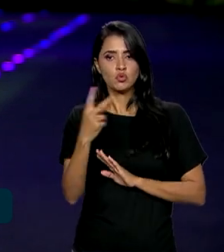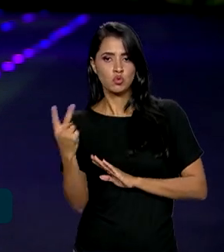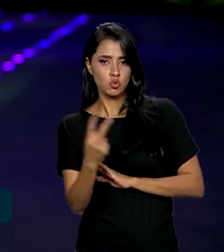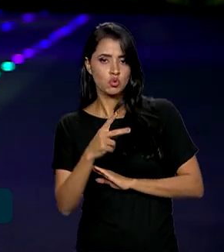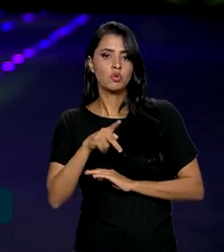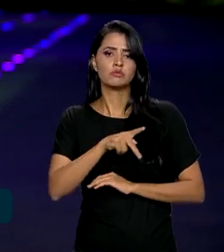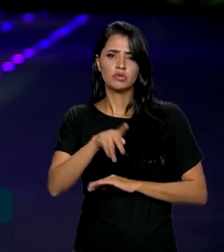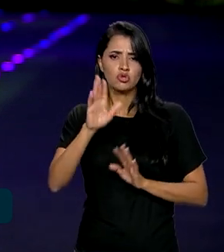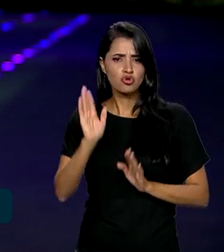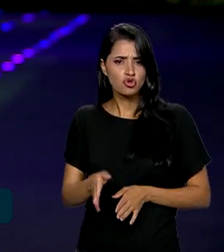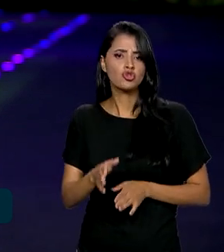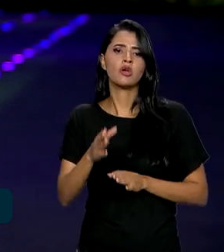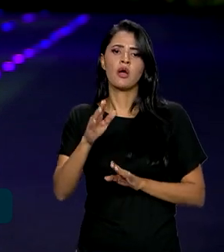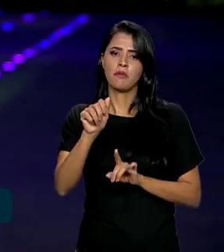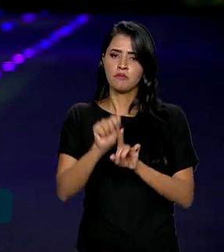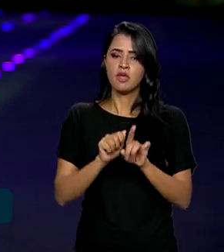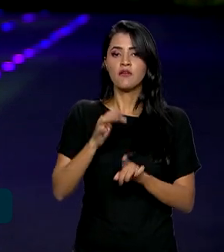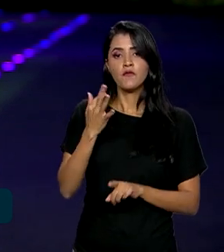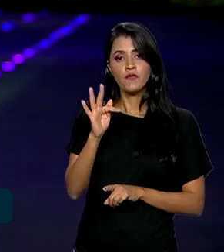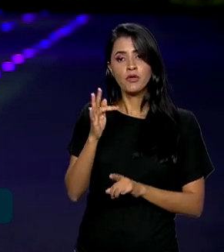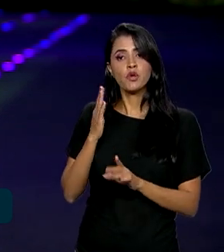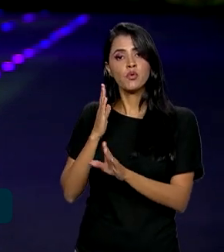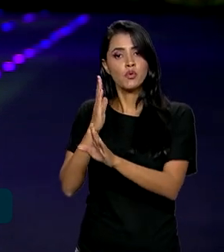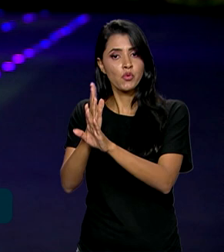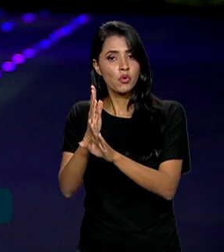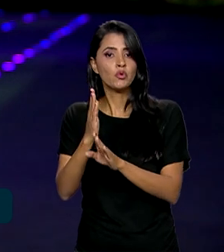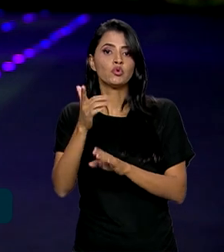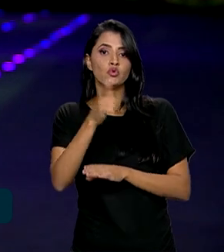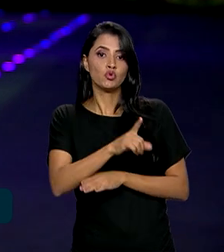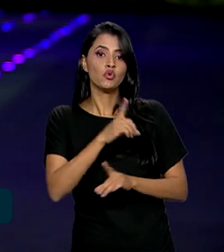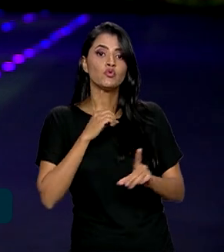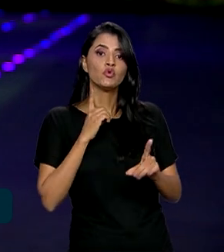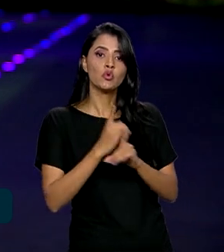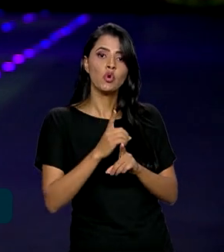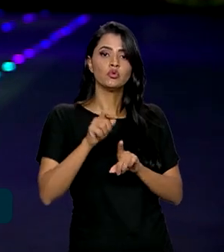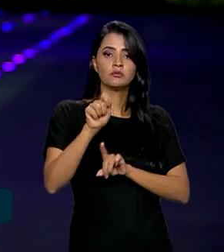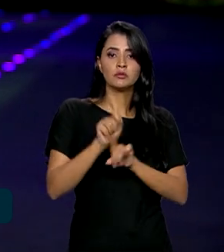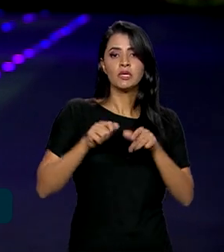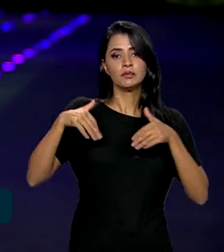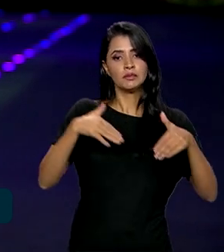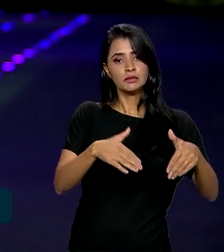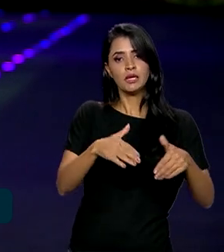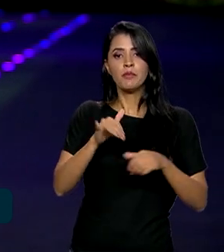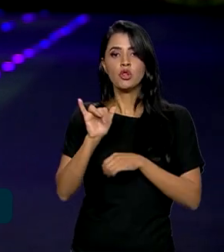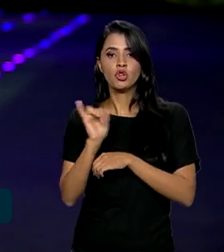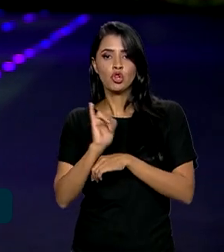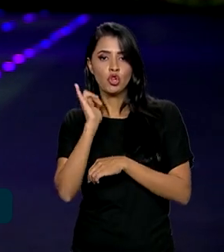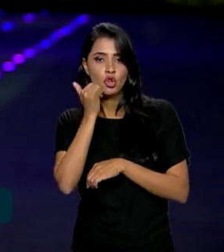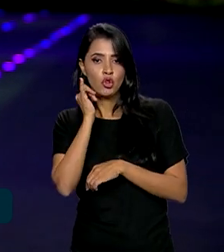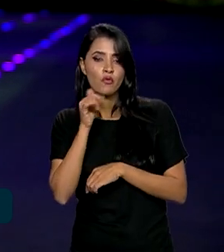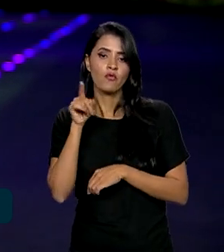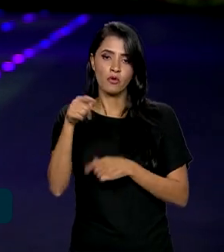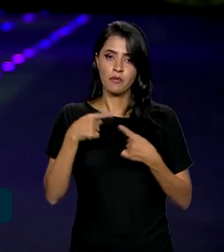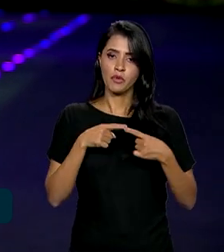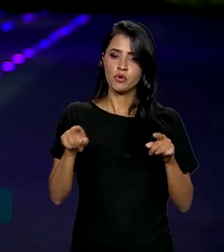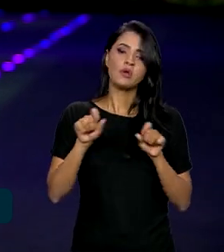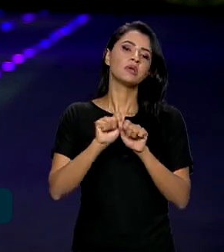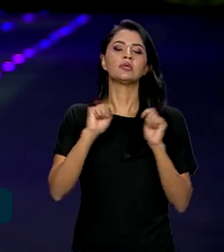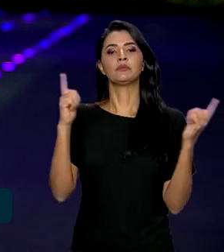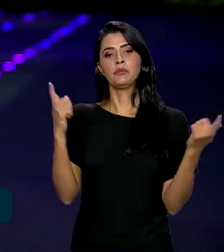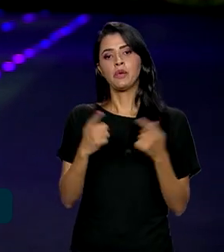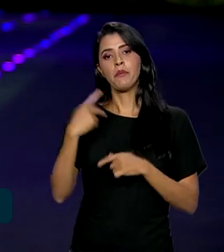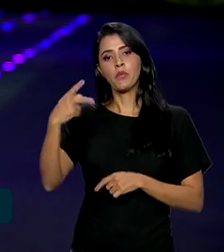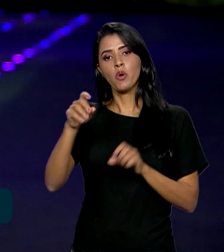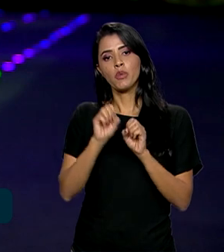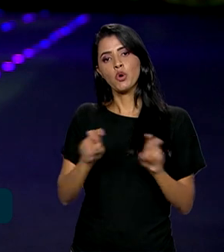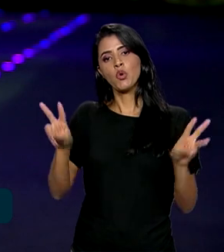que já se reuniram em fevereiro, devem ter um novo encontro em setembro, em Nova Iorque, na abertura da Assembleia Geral da